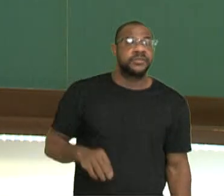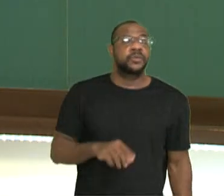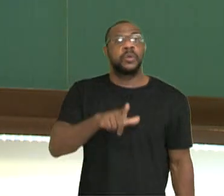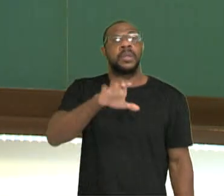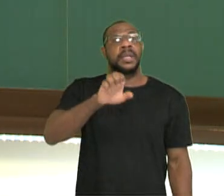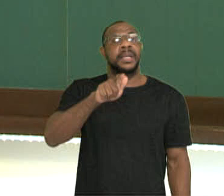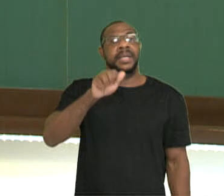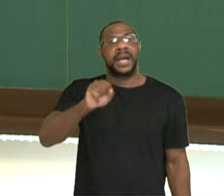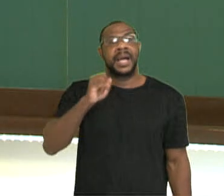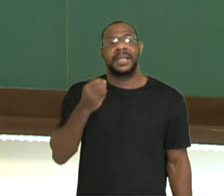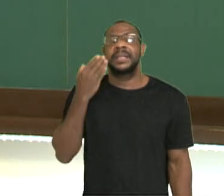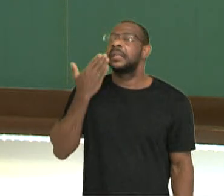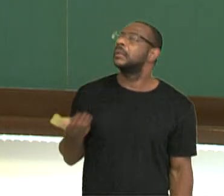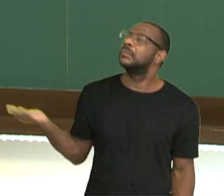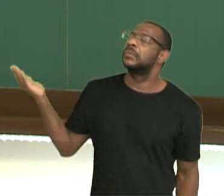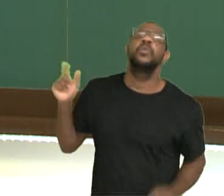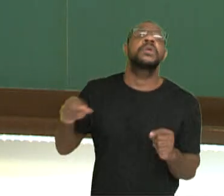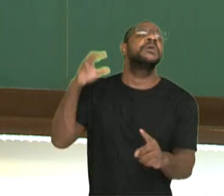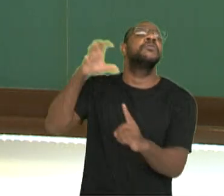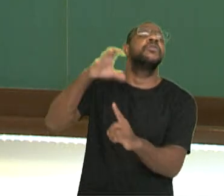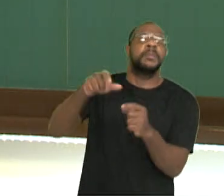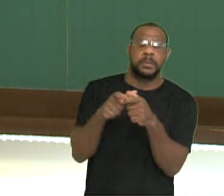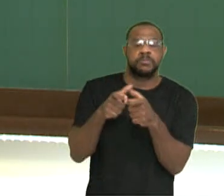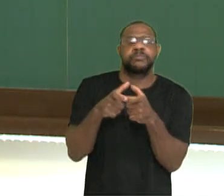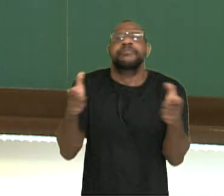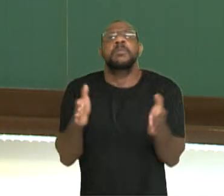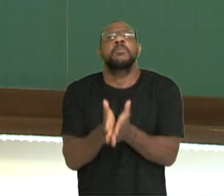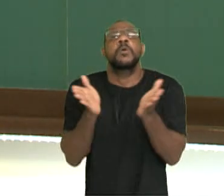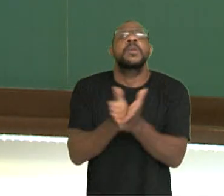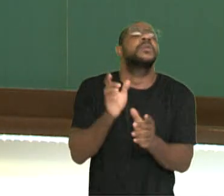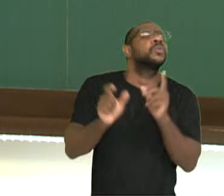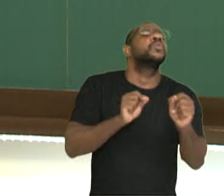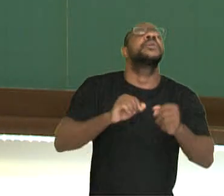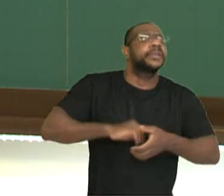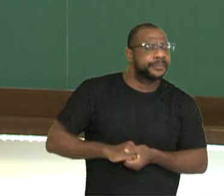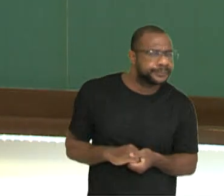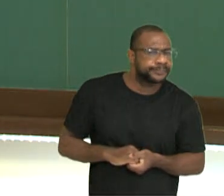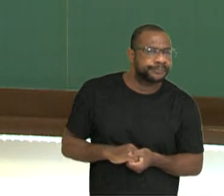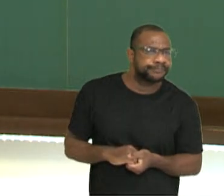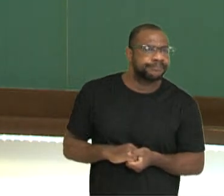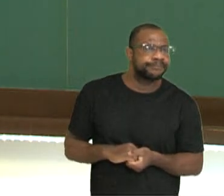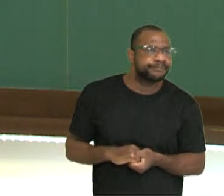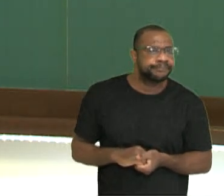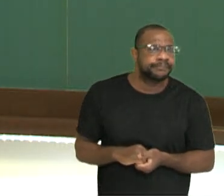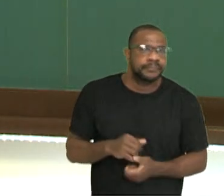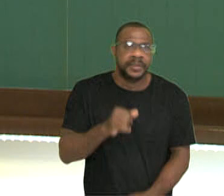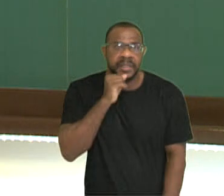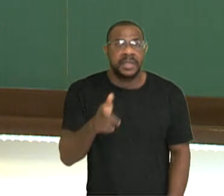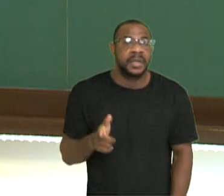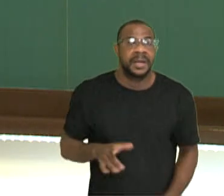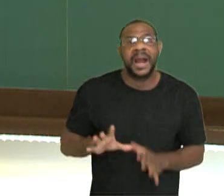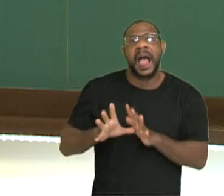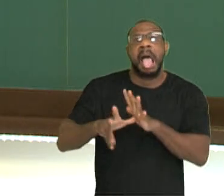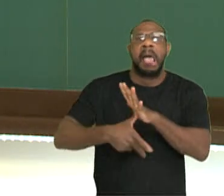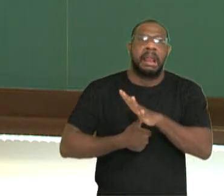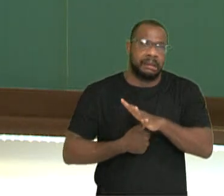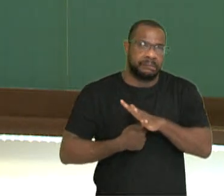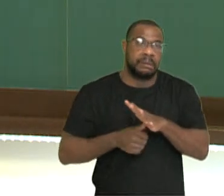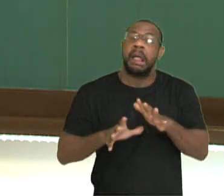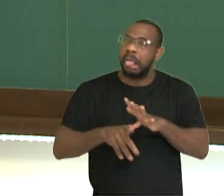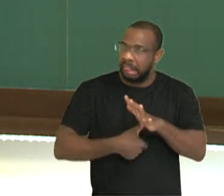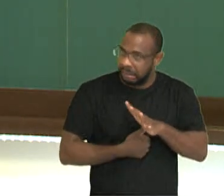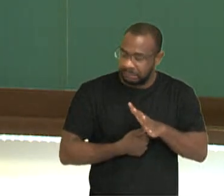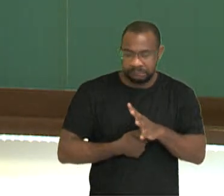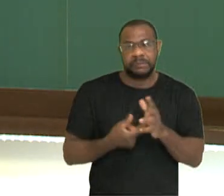influenciar para que aumentem os índices de pobreza, por exemplo, em um determinado país? A corrupção e a